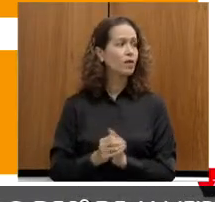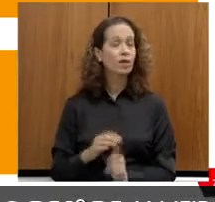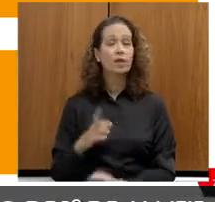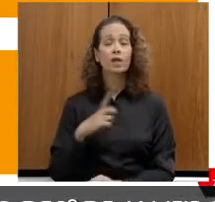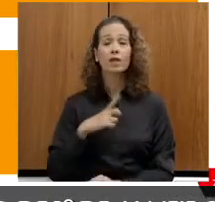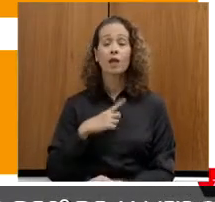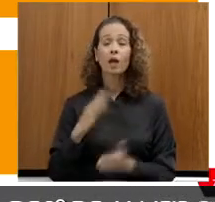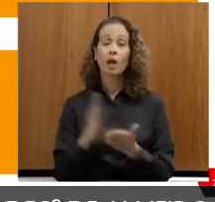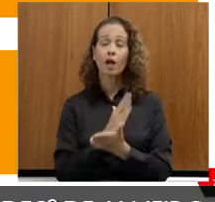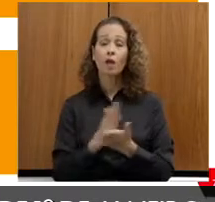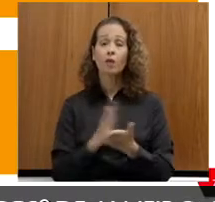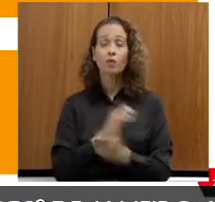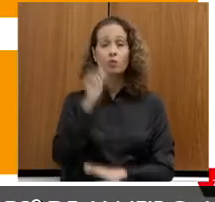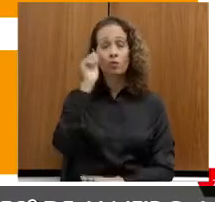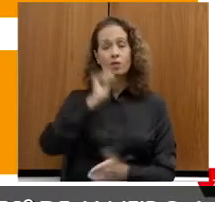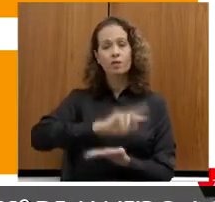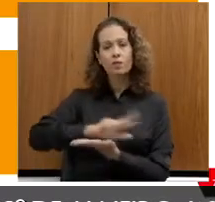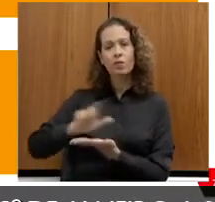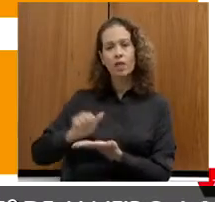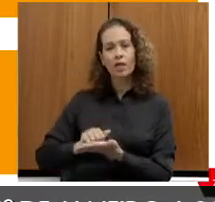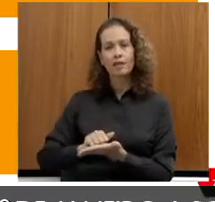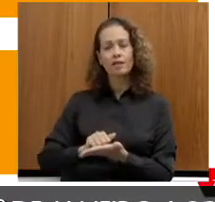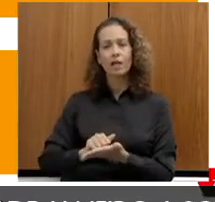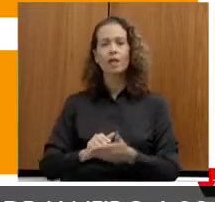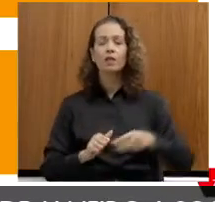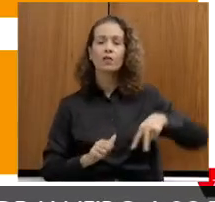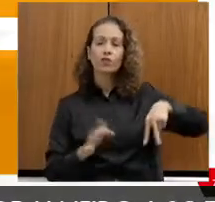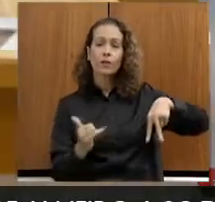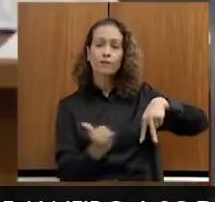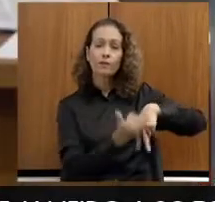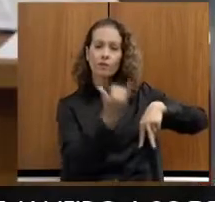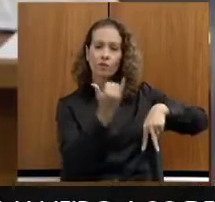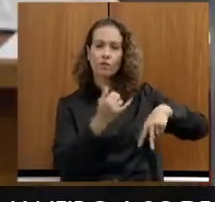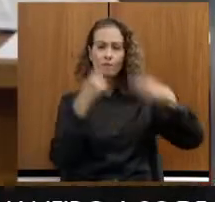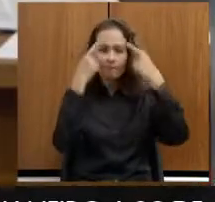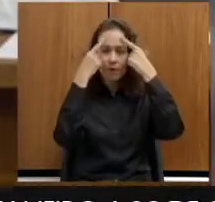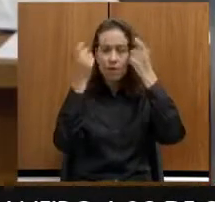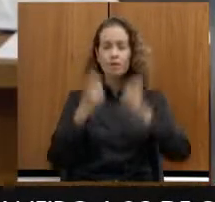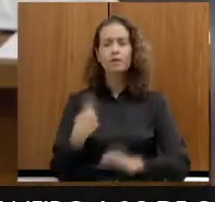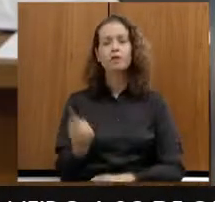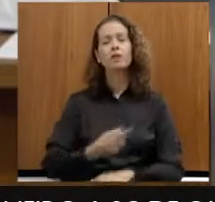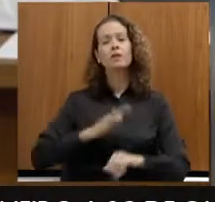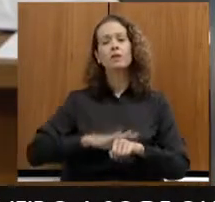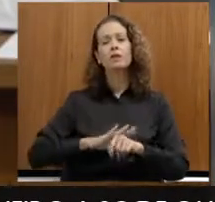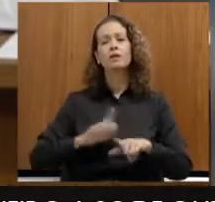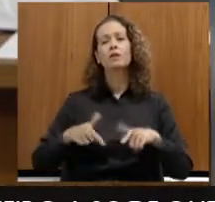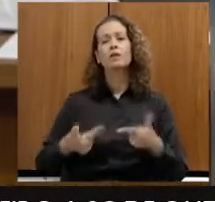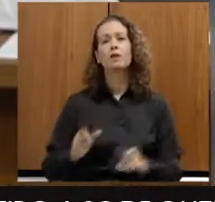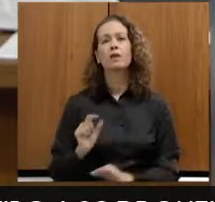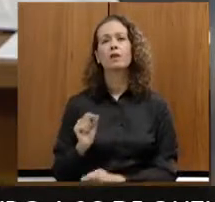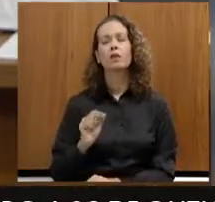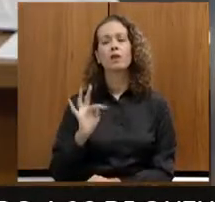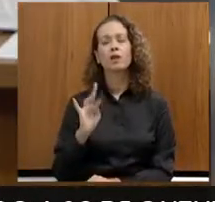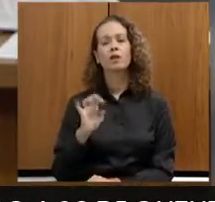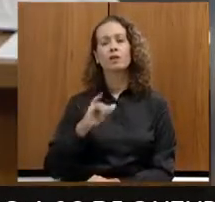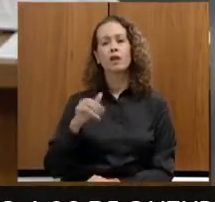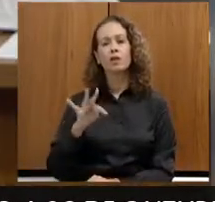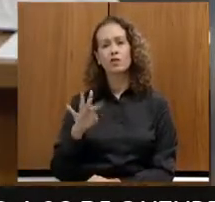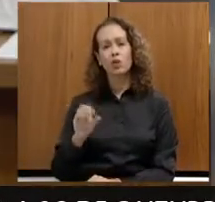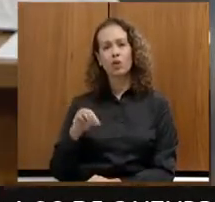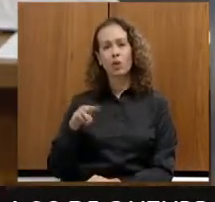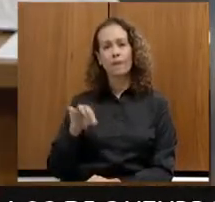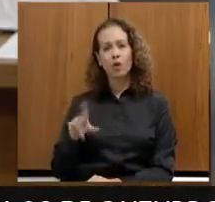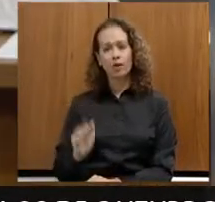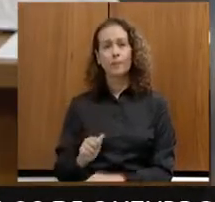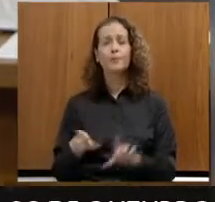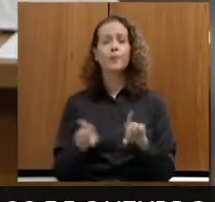mulheres vítimas de violência, que aí para frente eu vou falar um pouco, que a gente criou também uma coisa que a gente chama de trajeto móvel. Temos também que para a